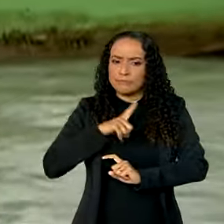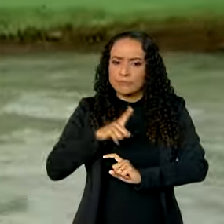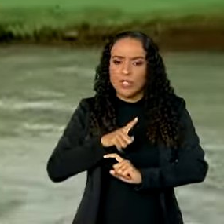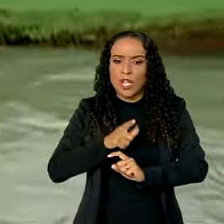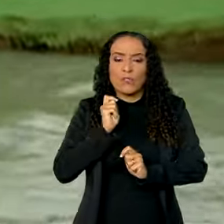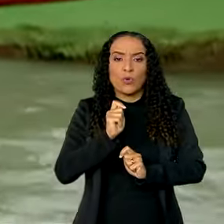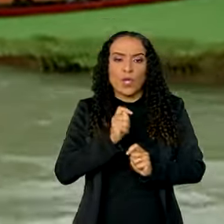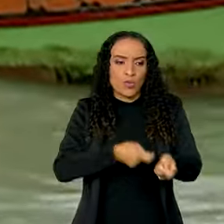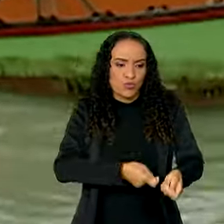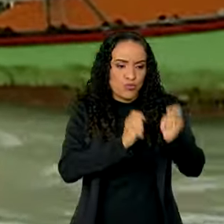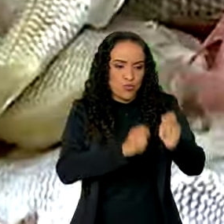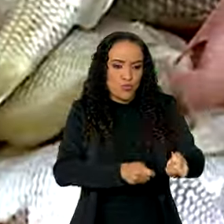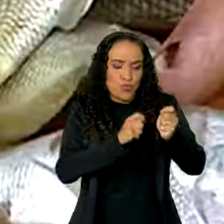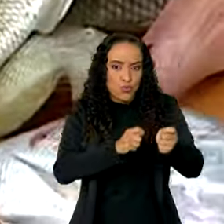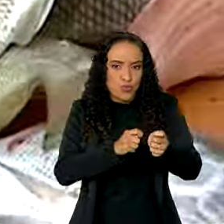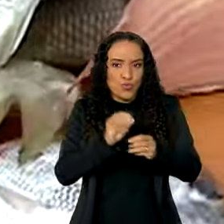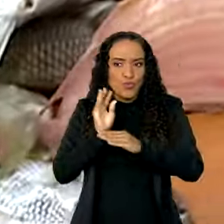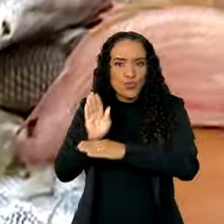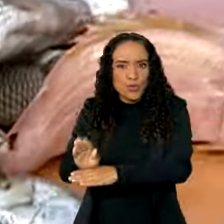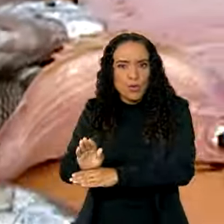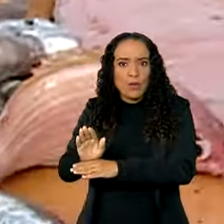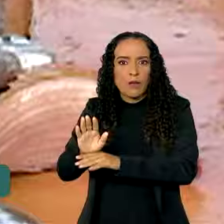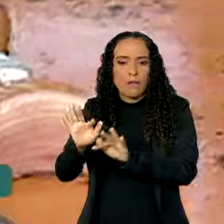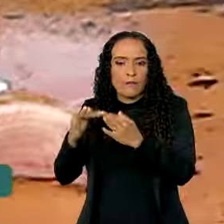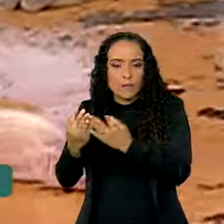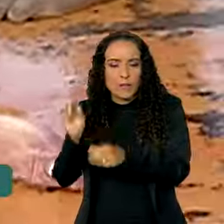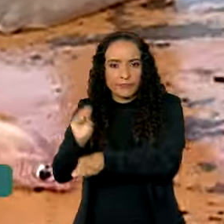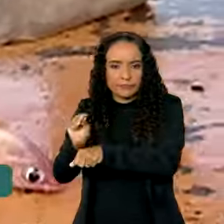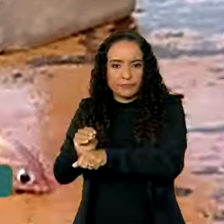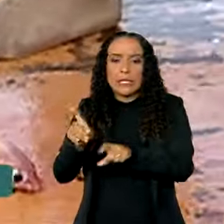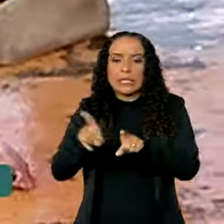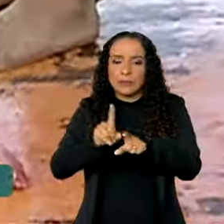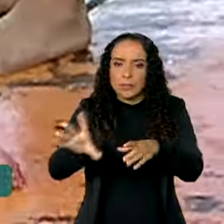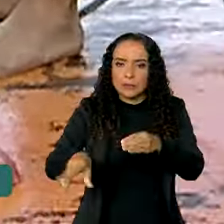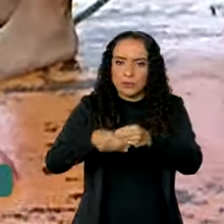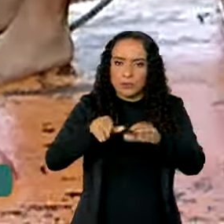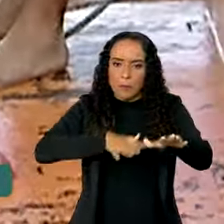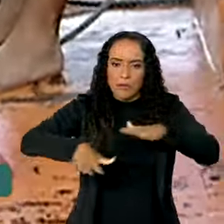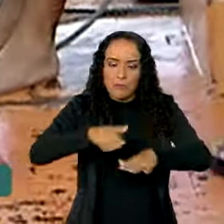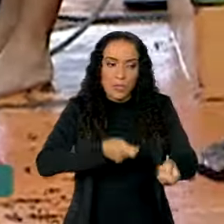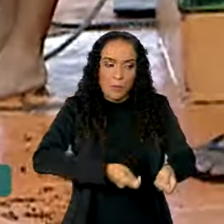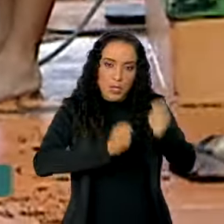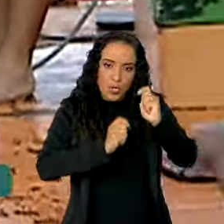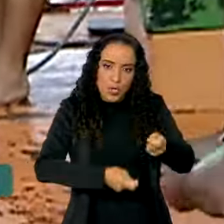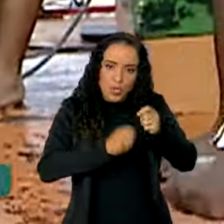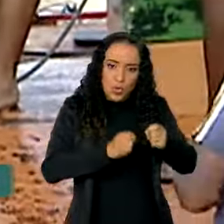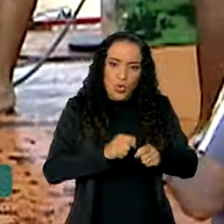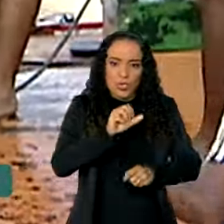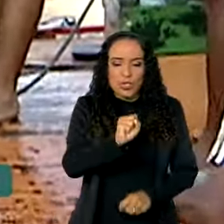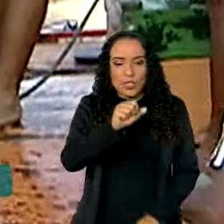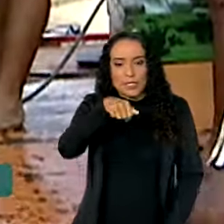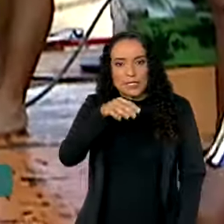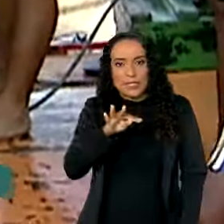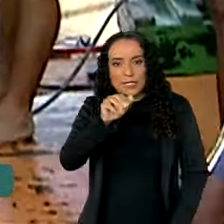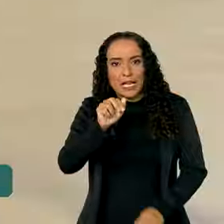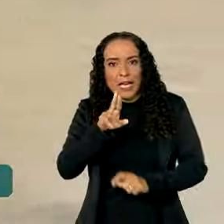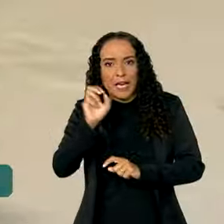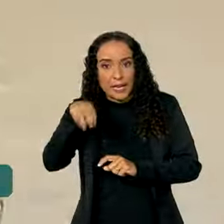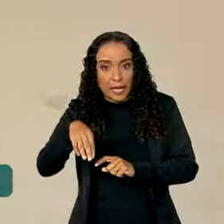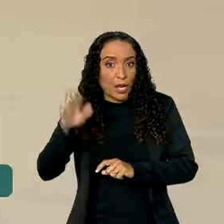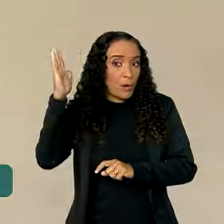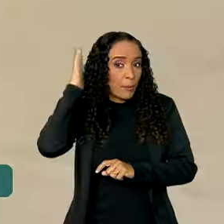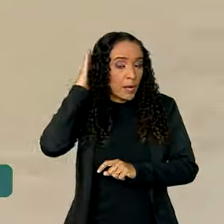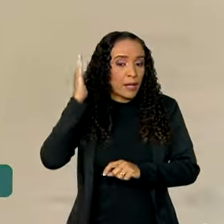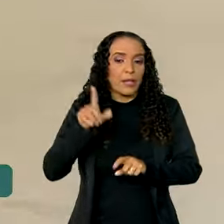águas o seu sustento. Ele também faz parte do movimento dos pescadores de Santarém, no Pará,